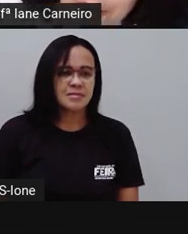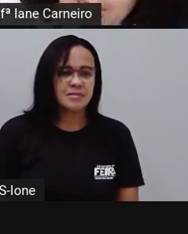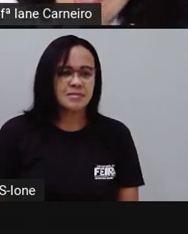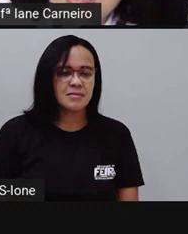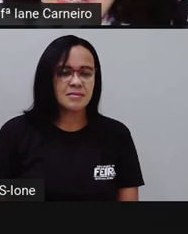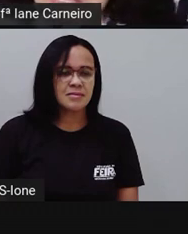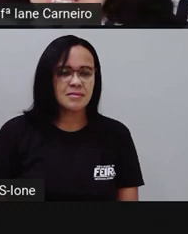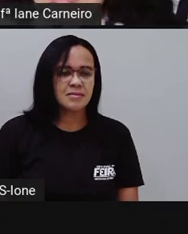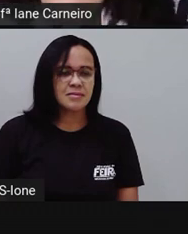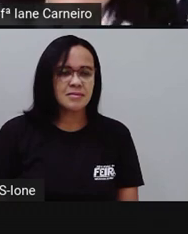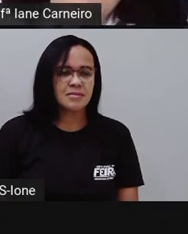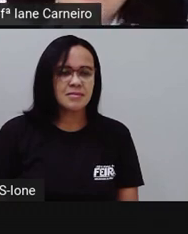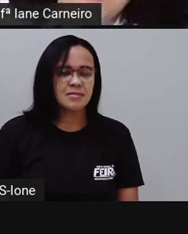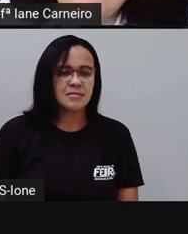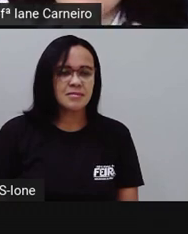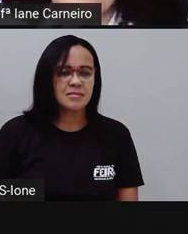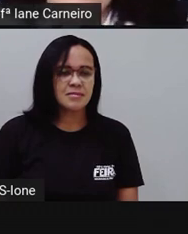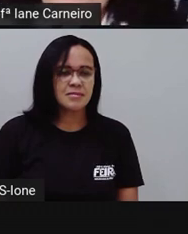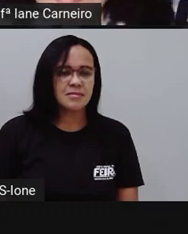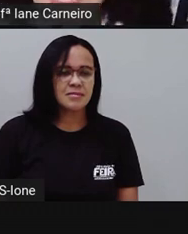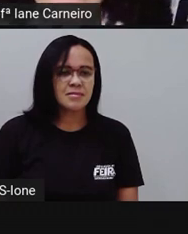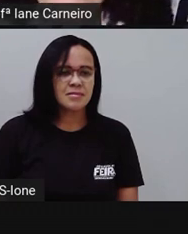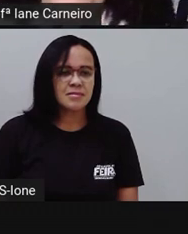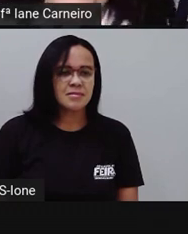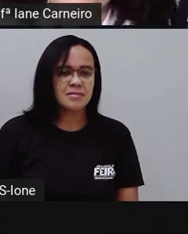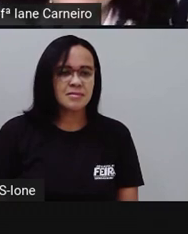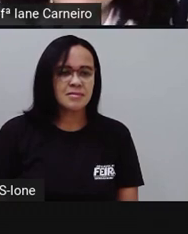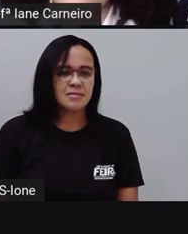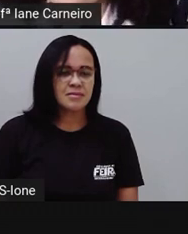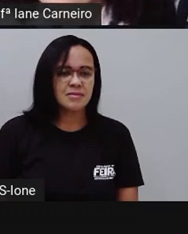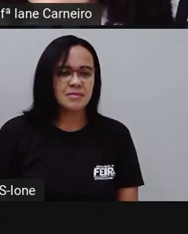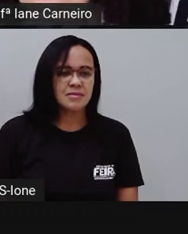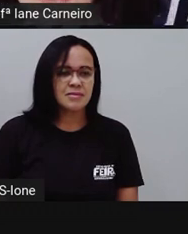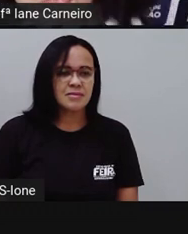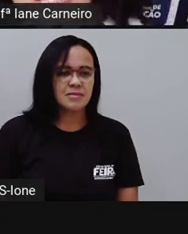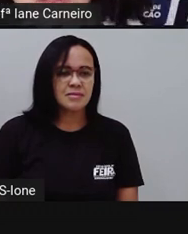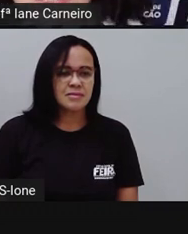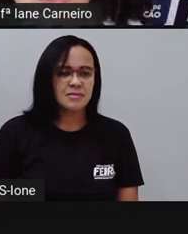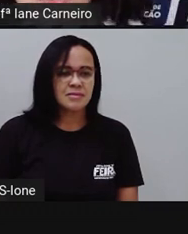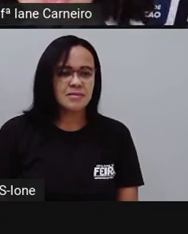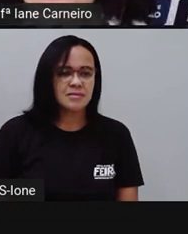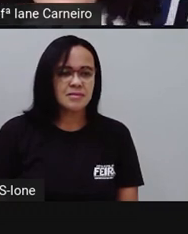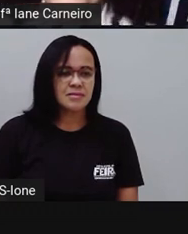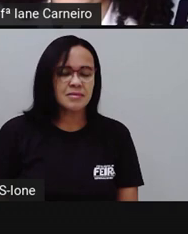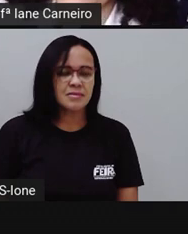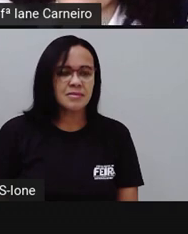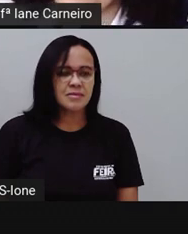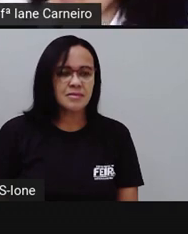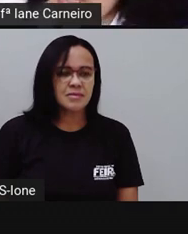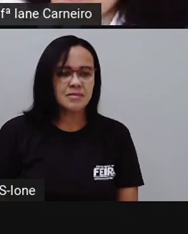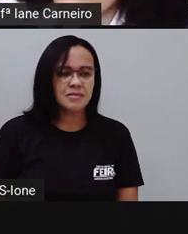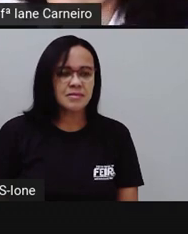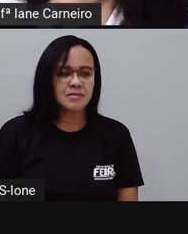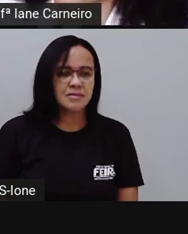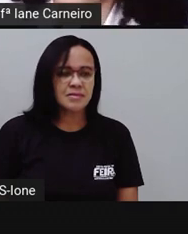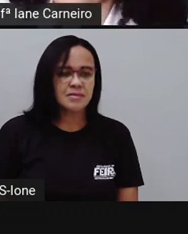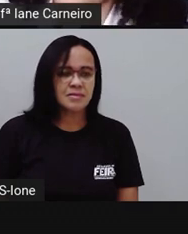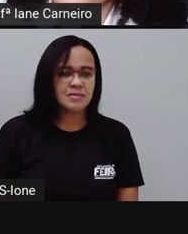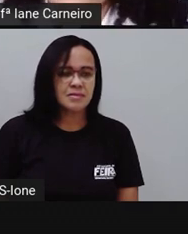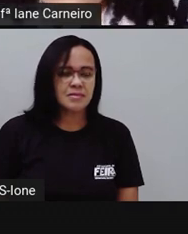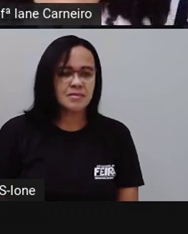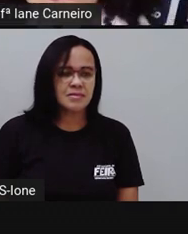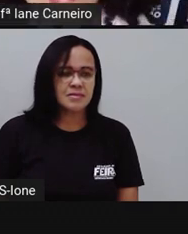é o verde que avisa que você pode passar. Se não houvesse mais cores e o preto tudo